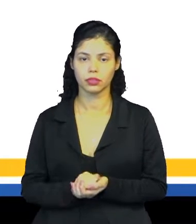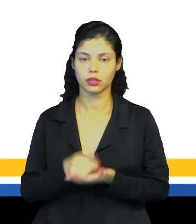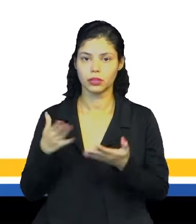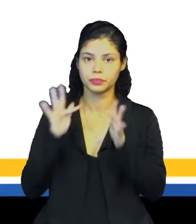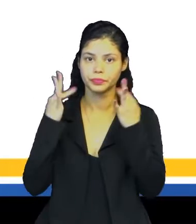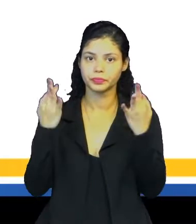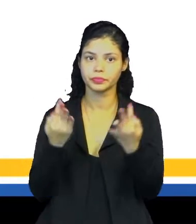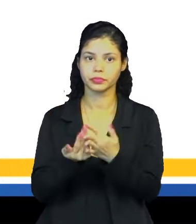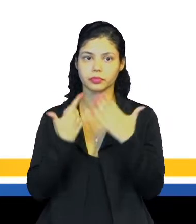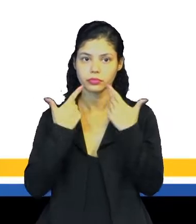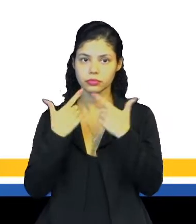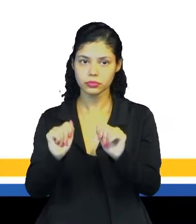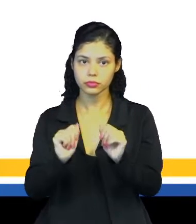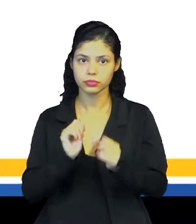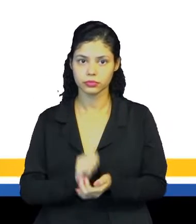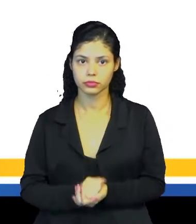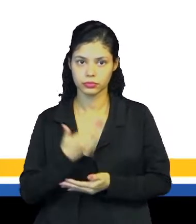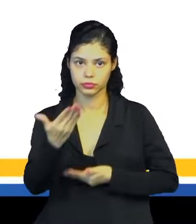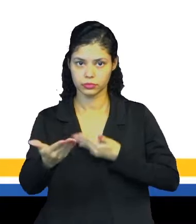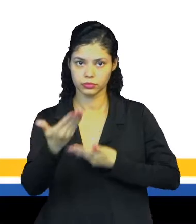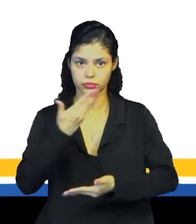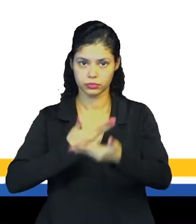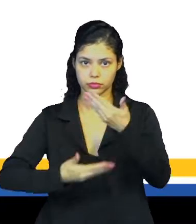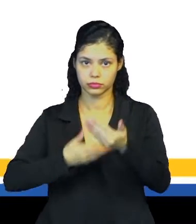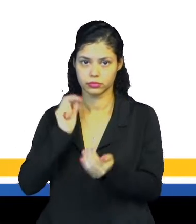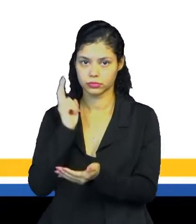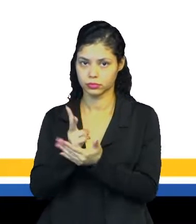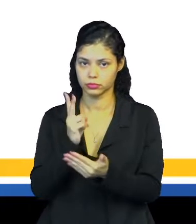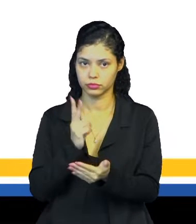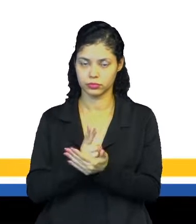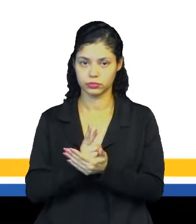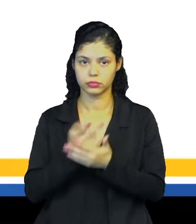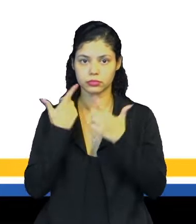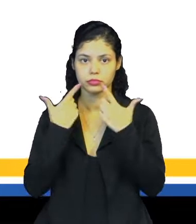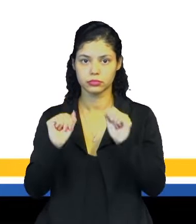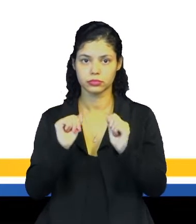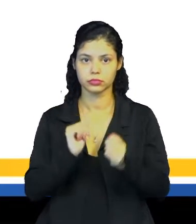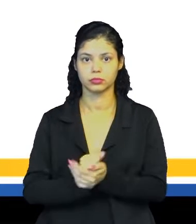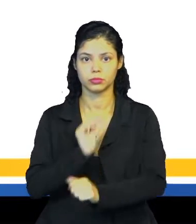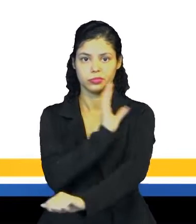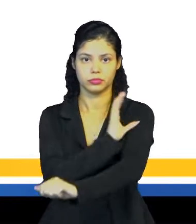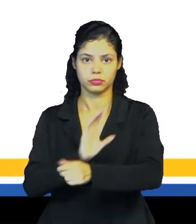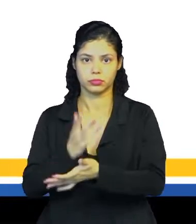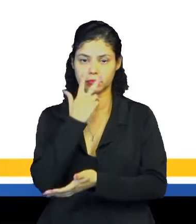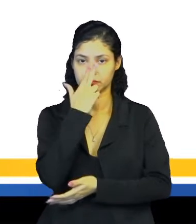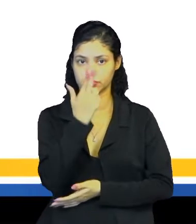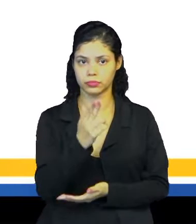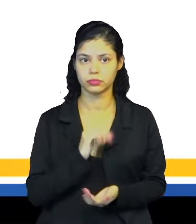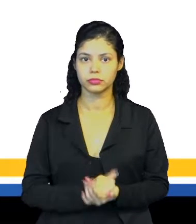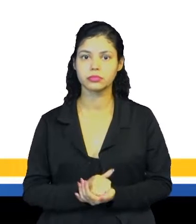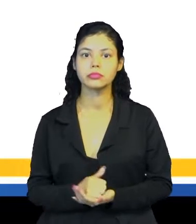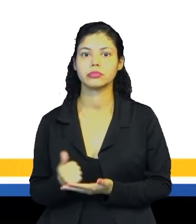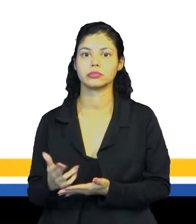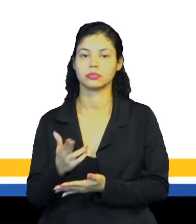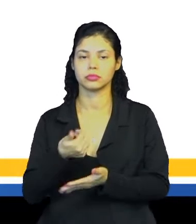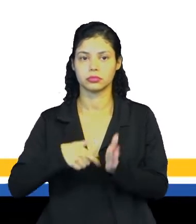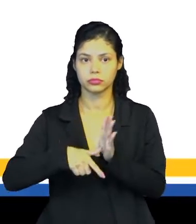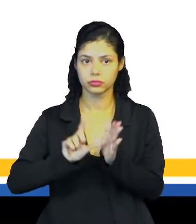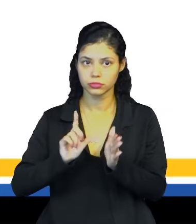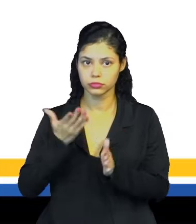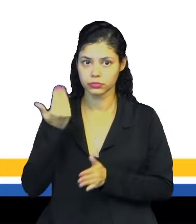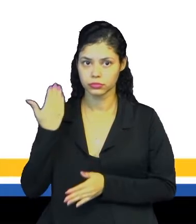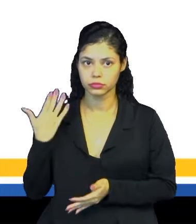Essas famílias linguísticas compartilhavam o mesmo idioma e culturas semelhantes.